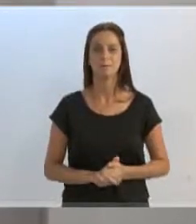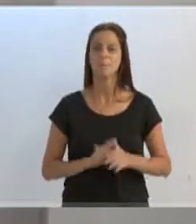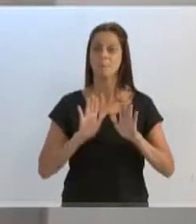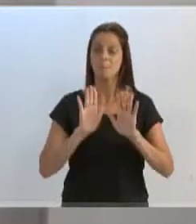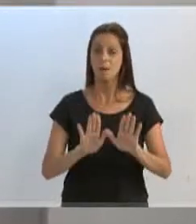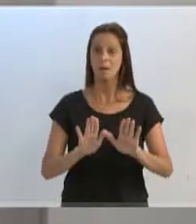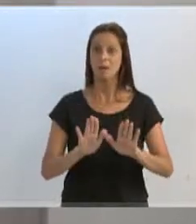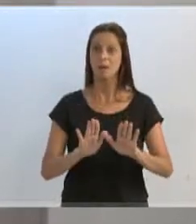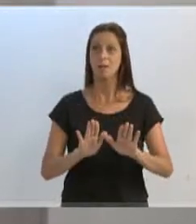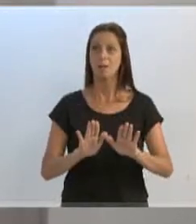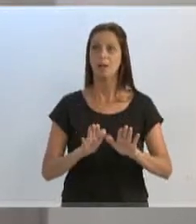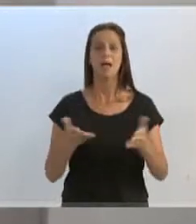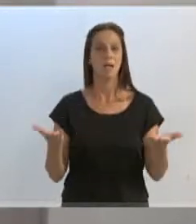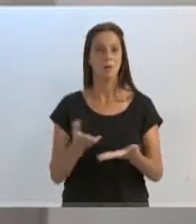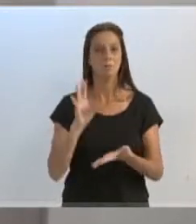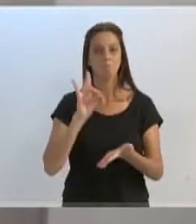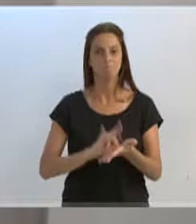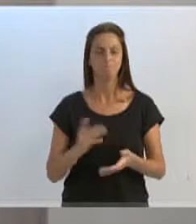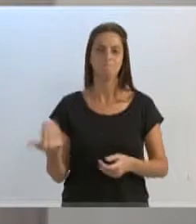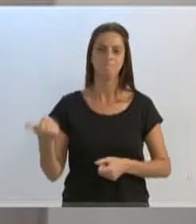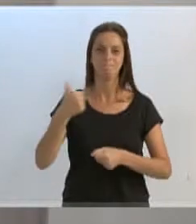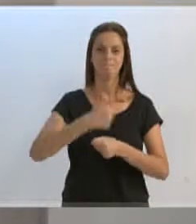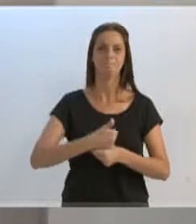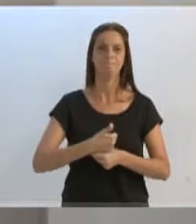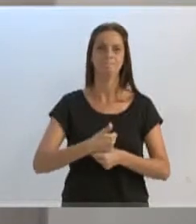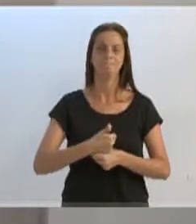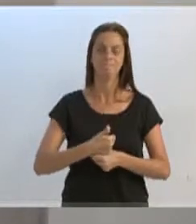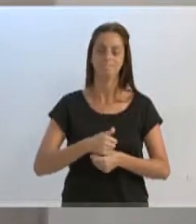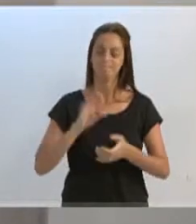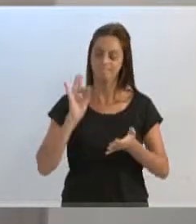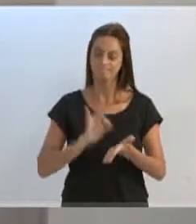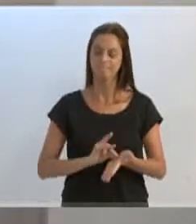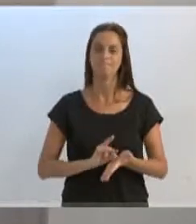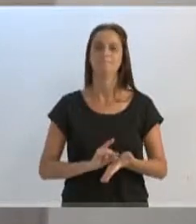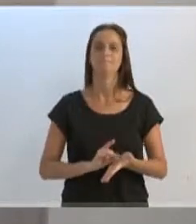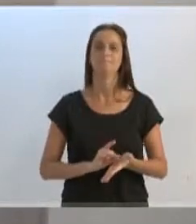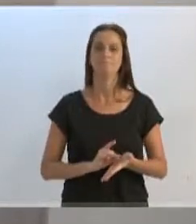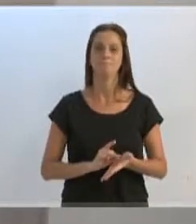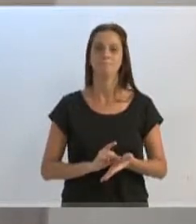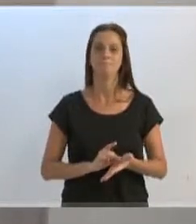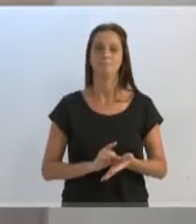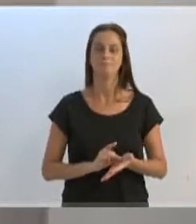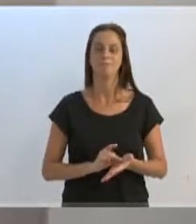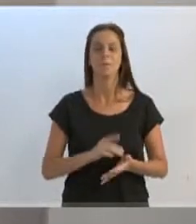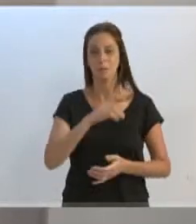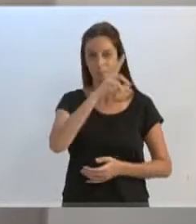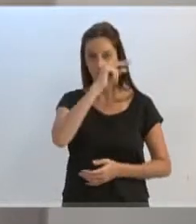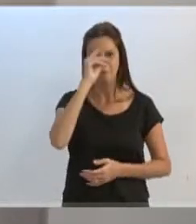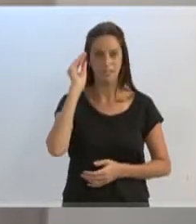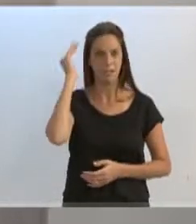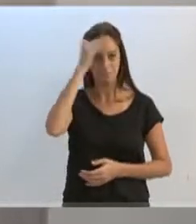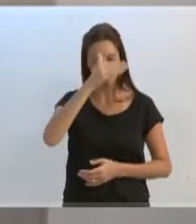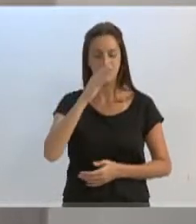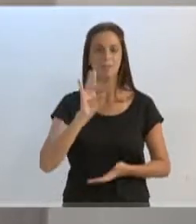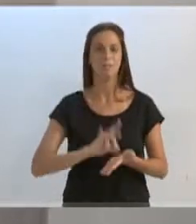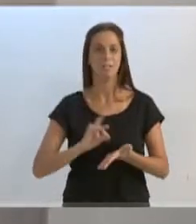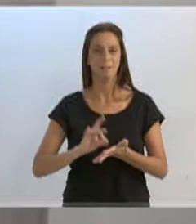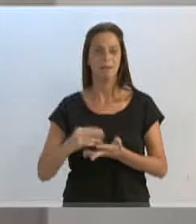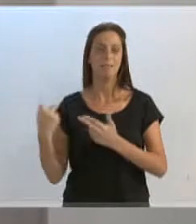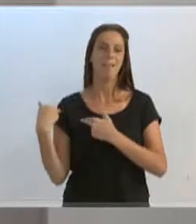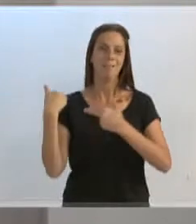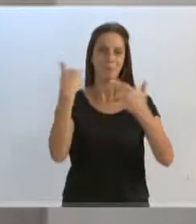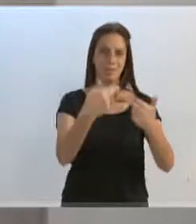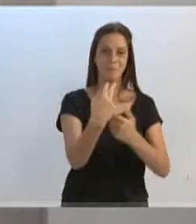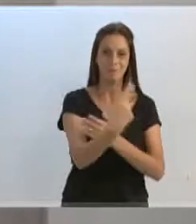mas, agora, de forma efetiva, respaldado pelo prefeito Mário, pelo PSDB,